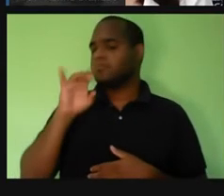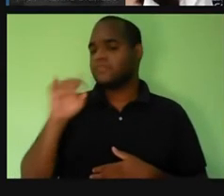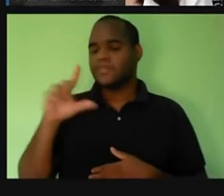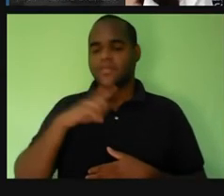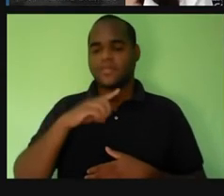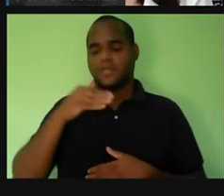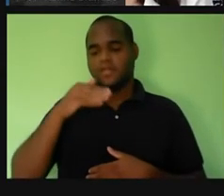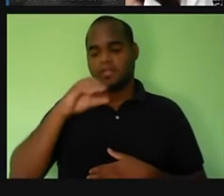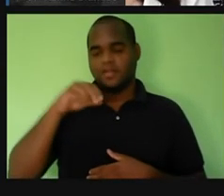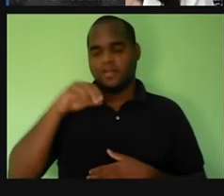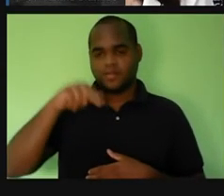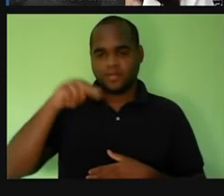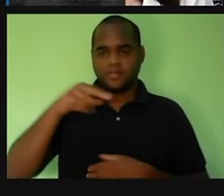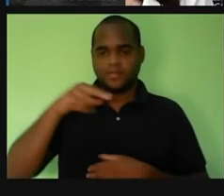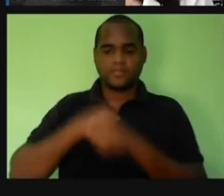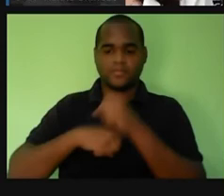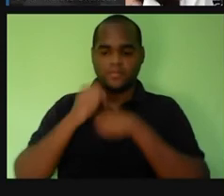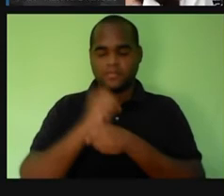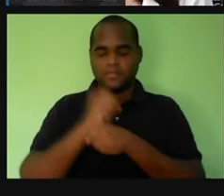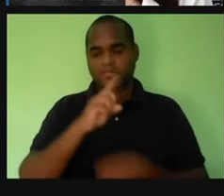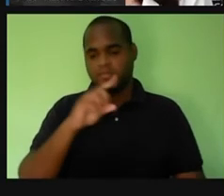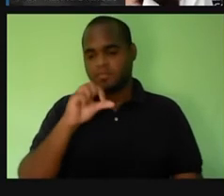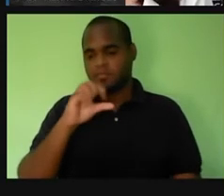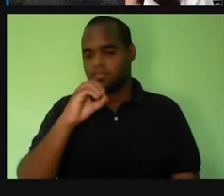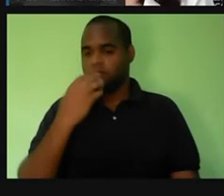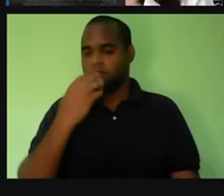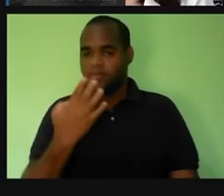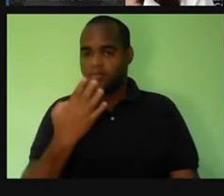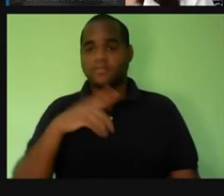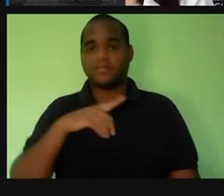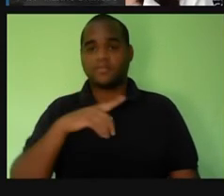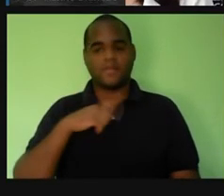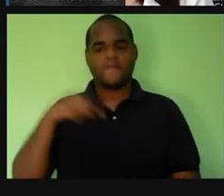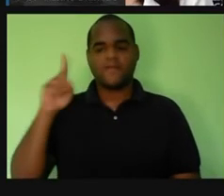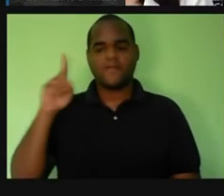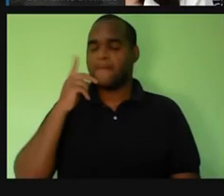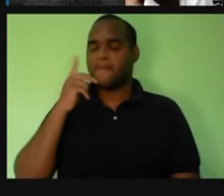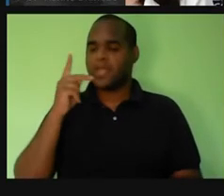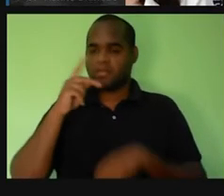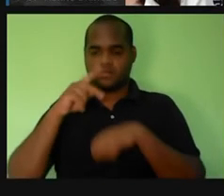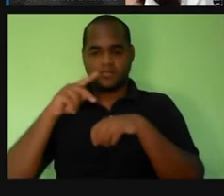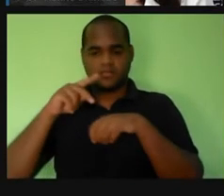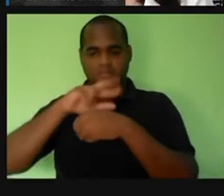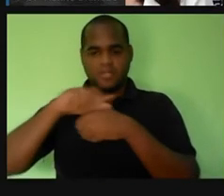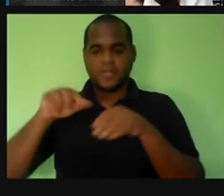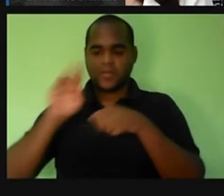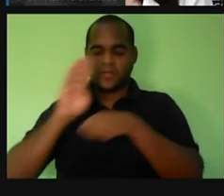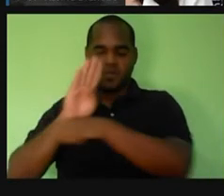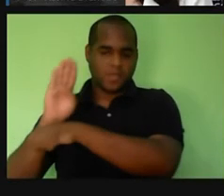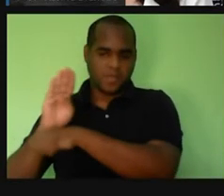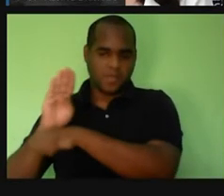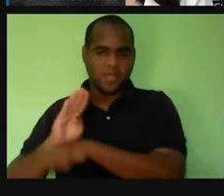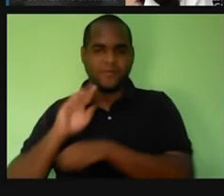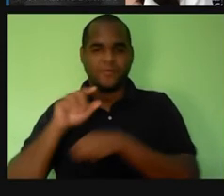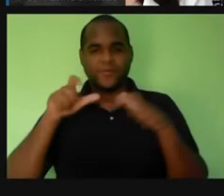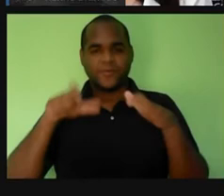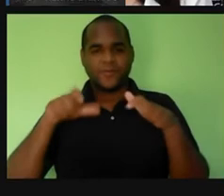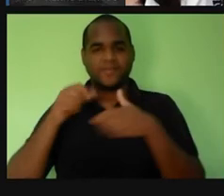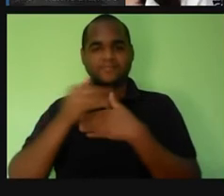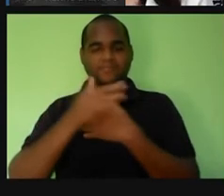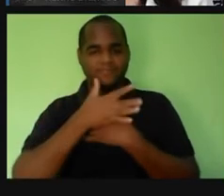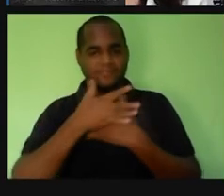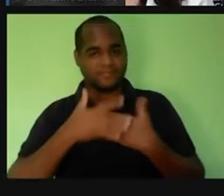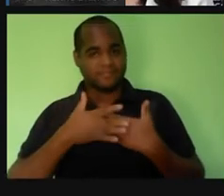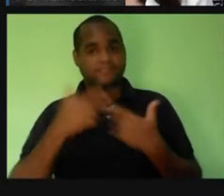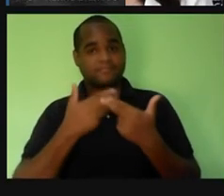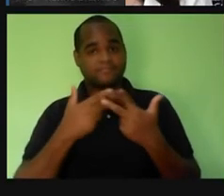de 1904, e houve vandalismo em alguns bairros da cidade, certo? No meio disso, uma tentativa de golpe